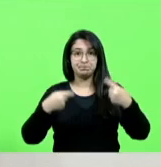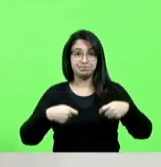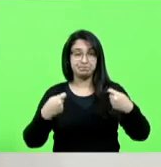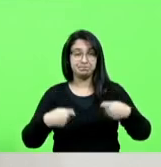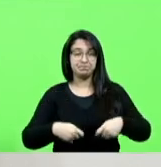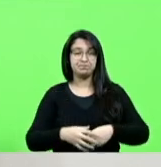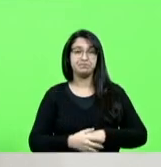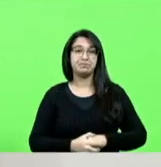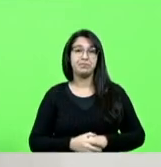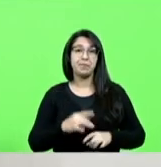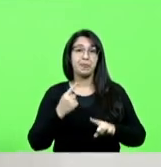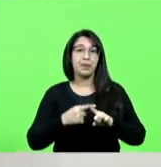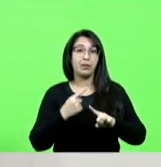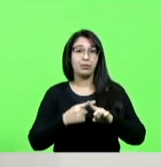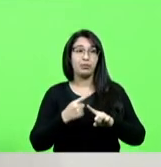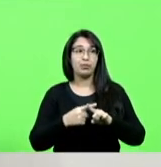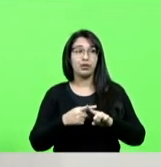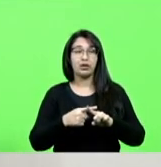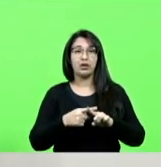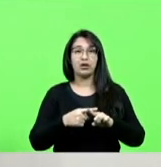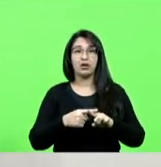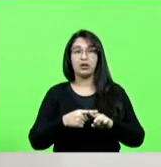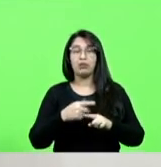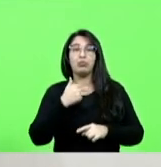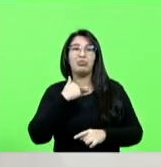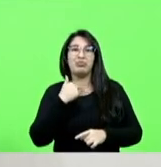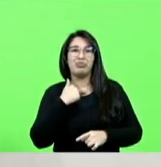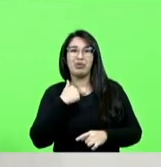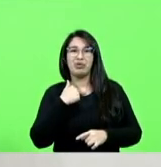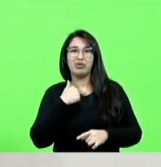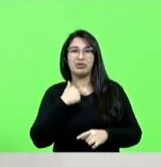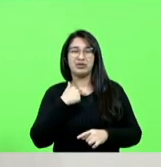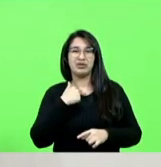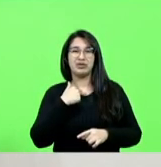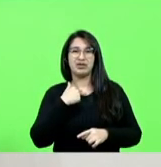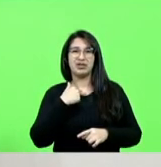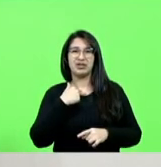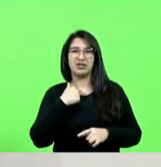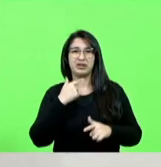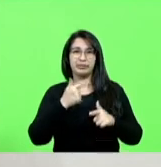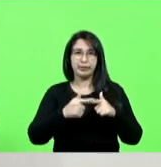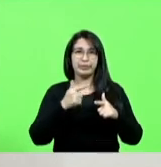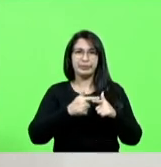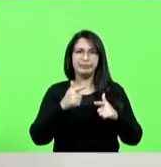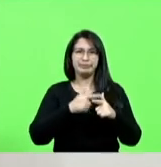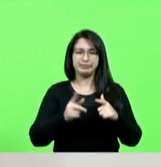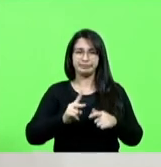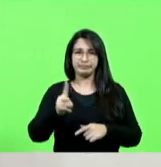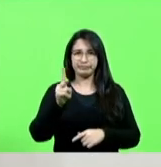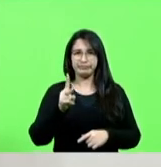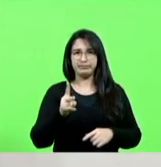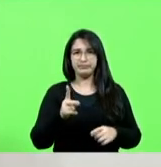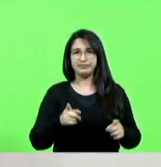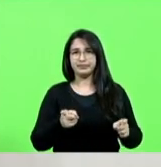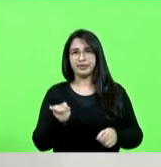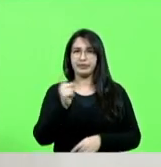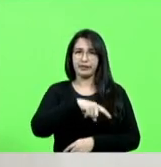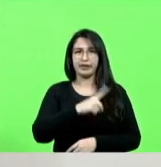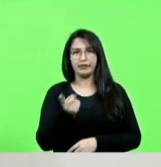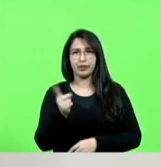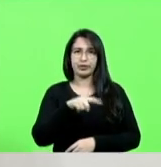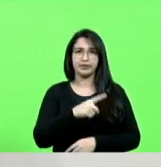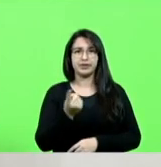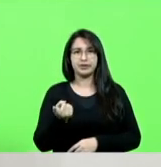o que nós não podemos fazer é esse jogo de vai e vem deputado Lima vai com papel para cá volta com papel para lá